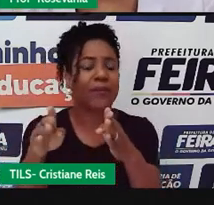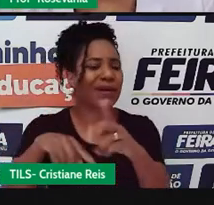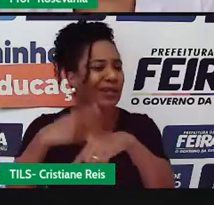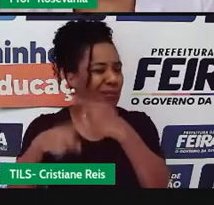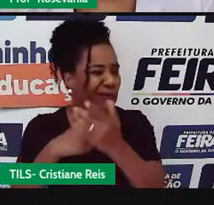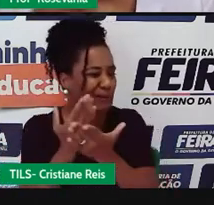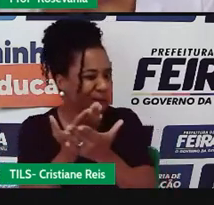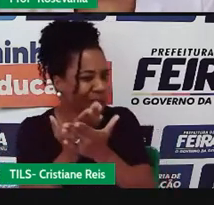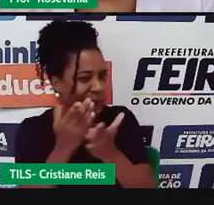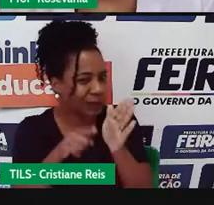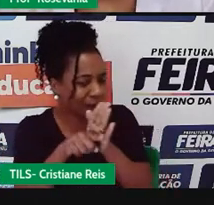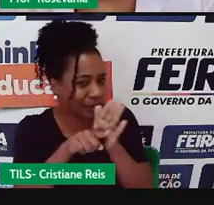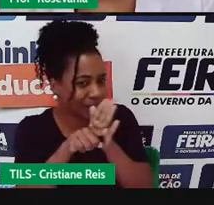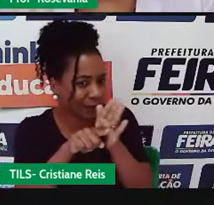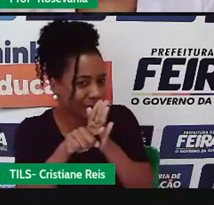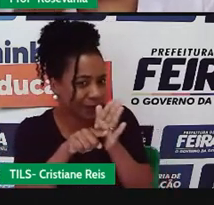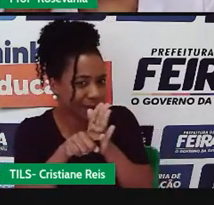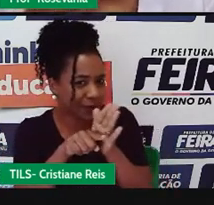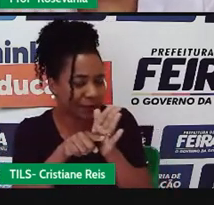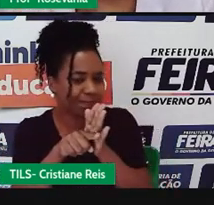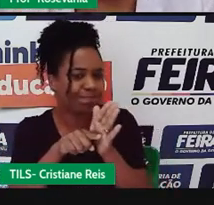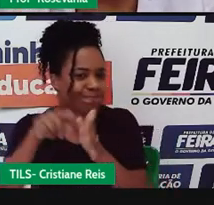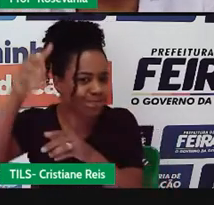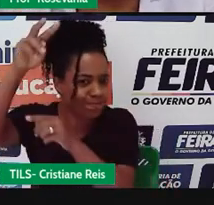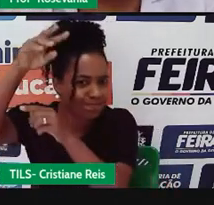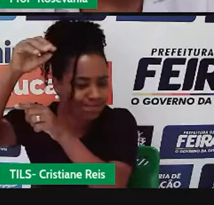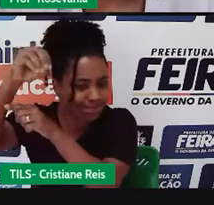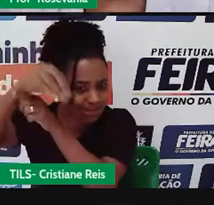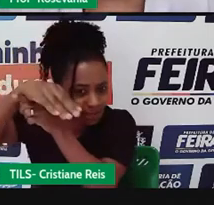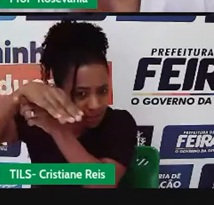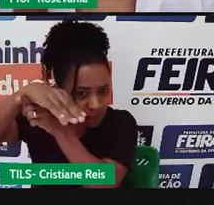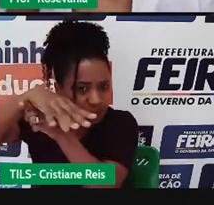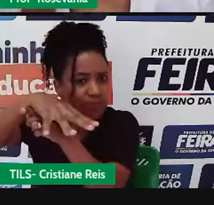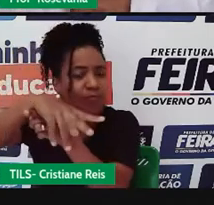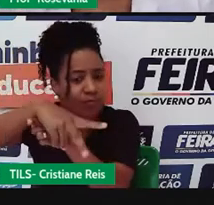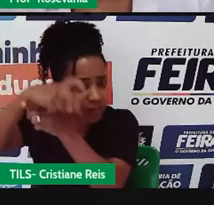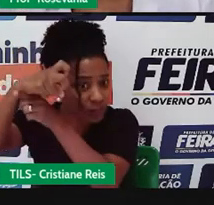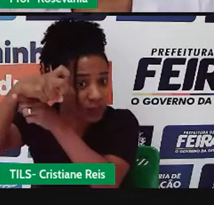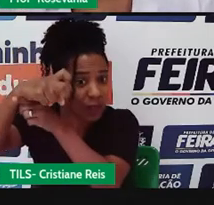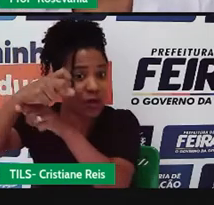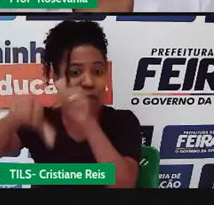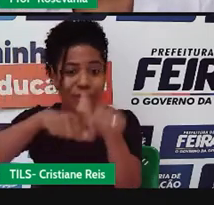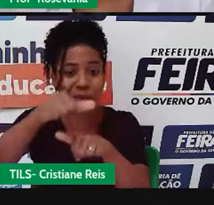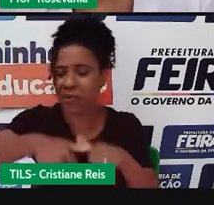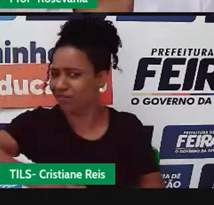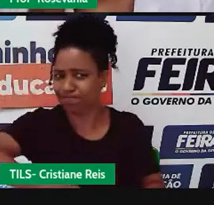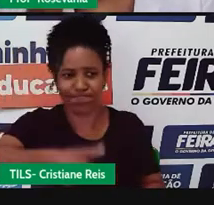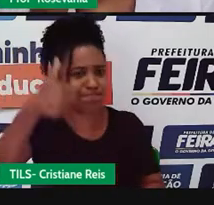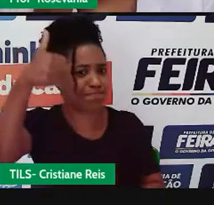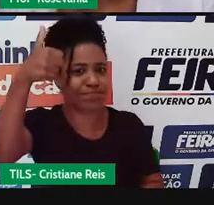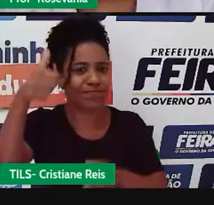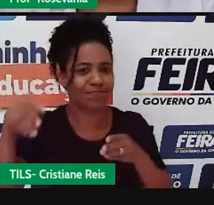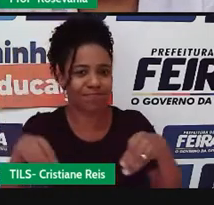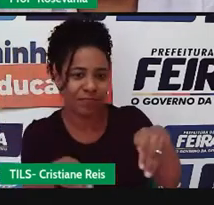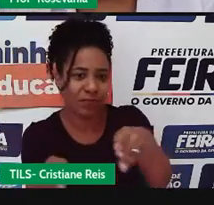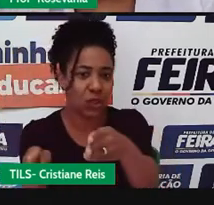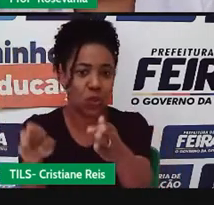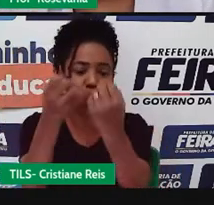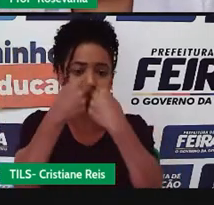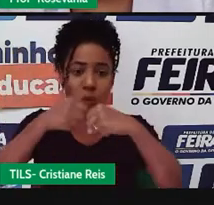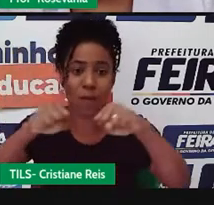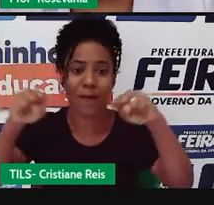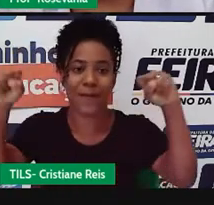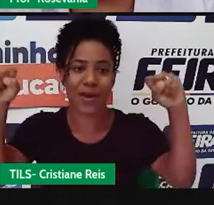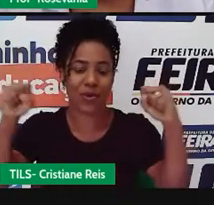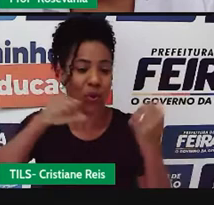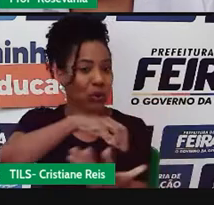o rio Amazonas, ele ficou, né, assumiu a posição de primeiro lugar. E ele, né, hoje é tido como o maior rio do mundo